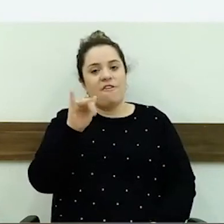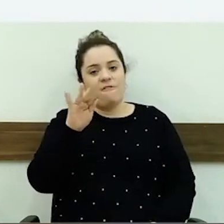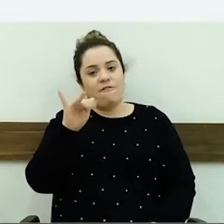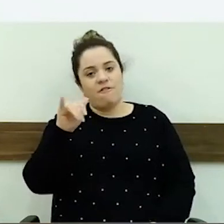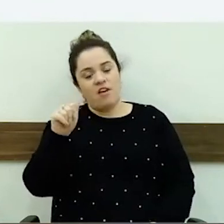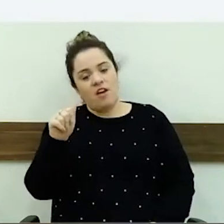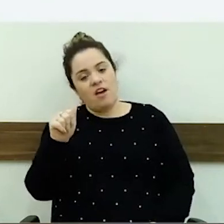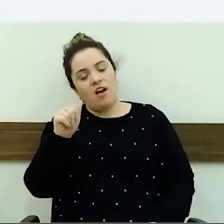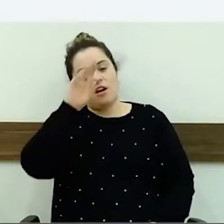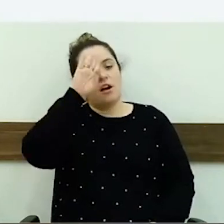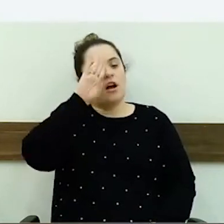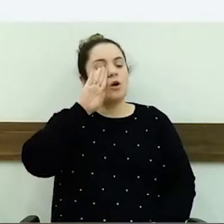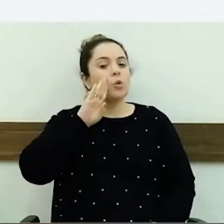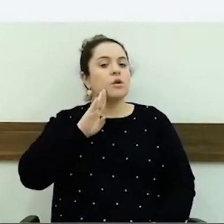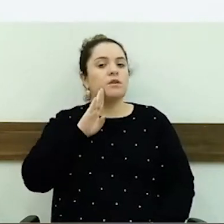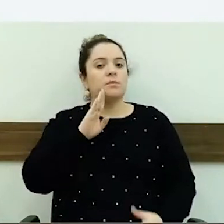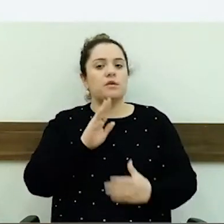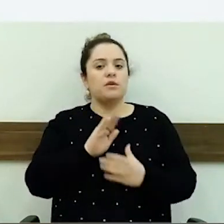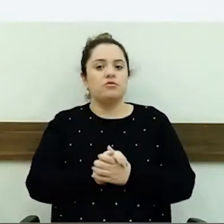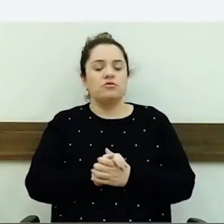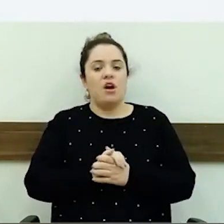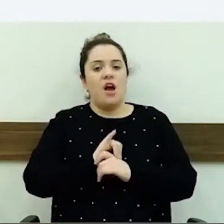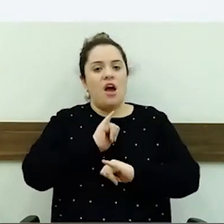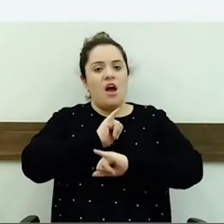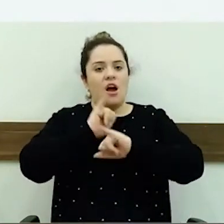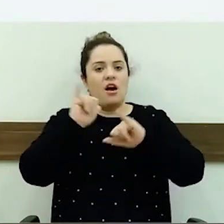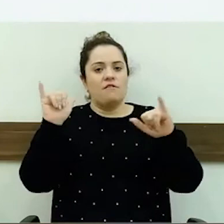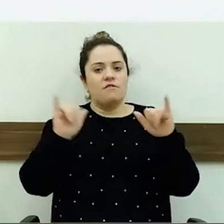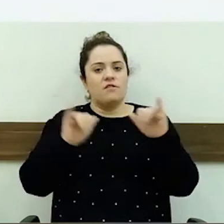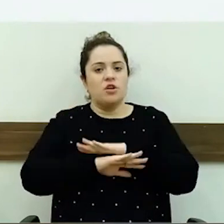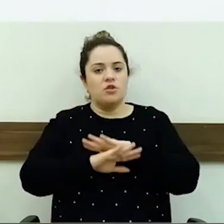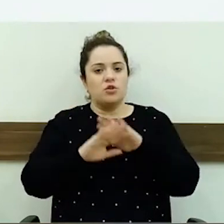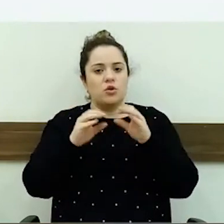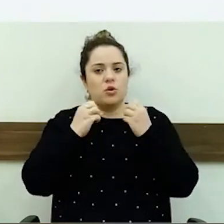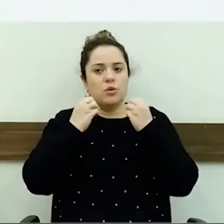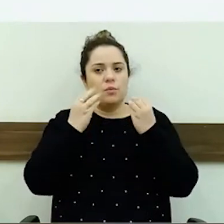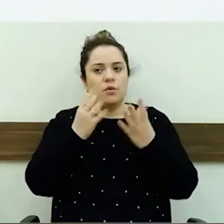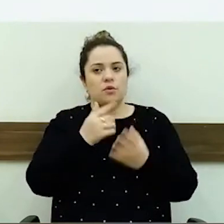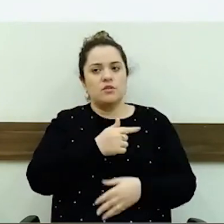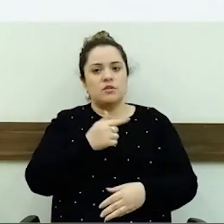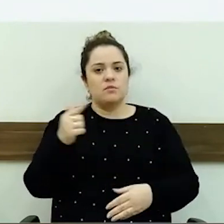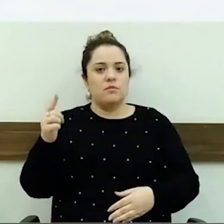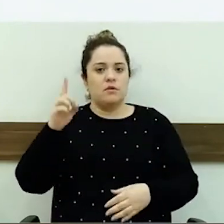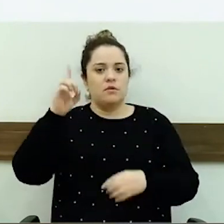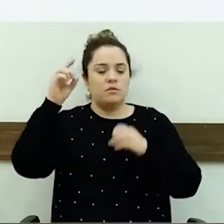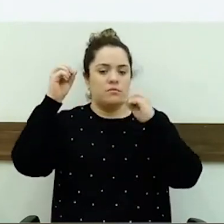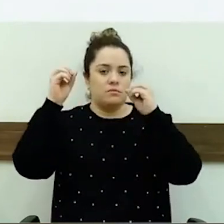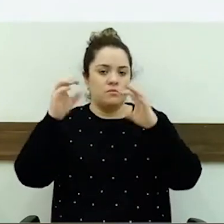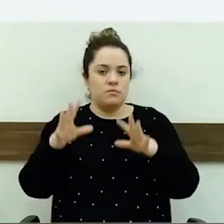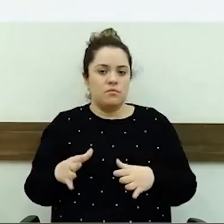essas as minhas considerações de hoje. Tenham todos uma boa semana. Fiquem com Deus. Obrigada. Legenda Adriana